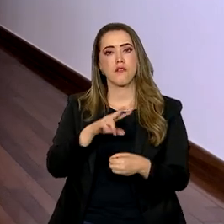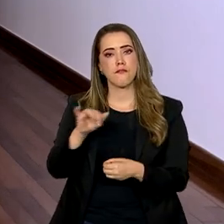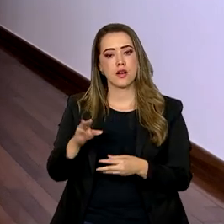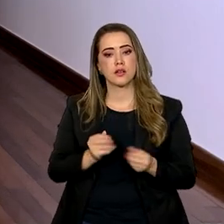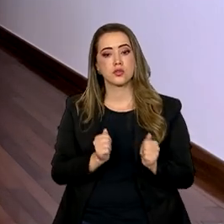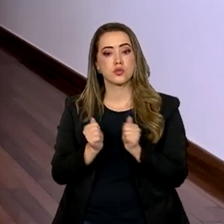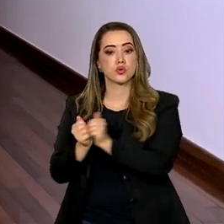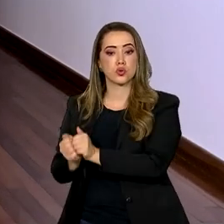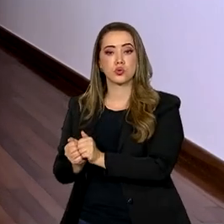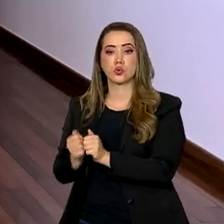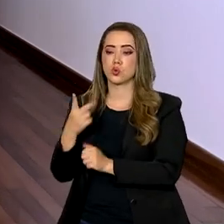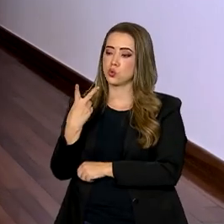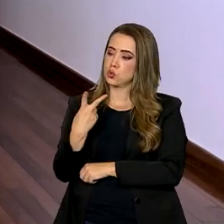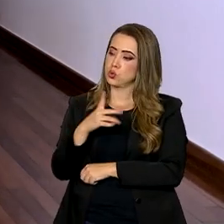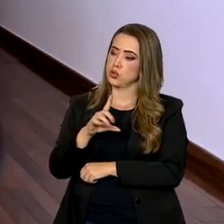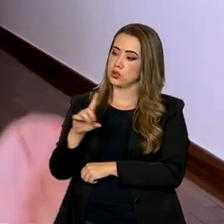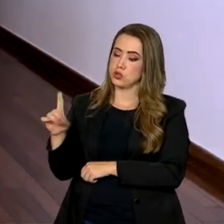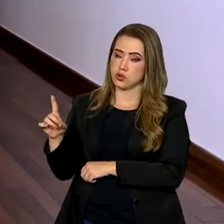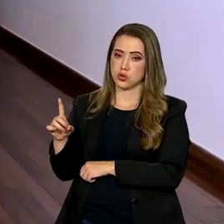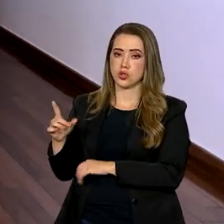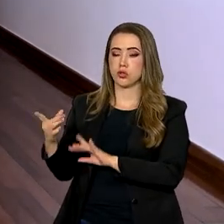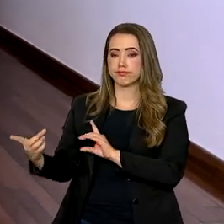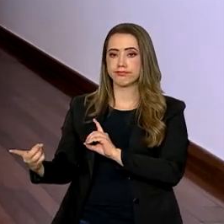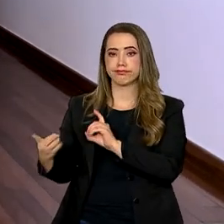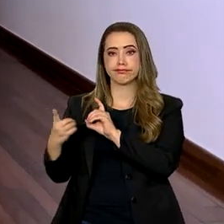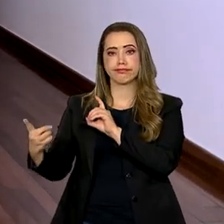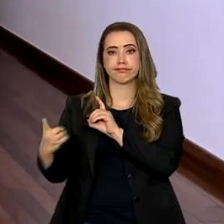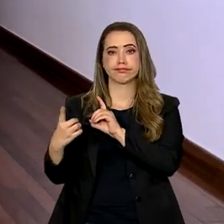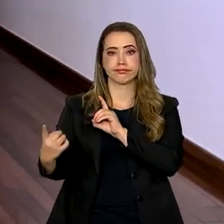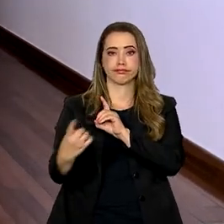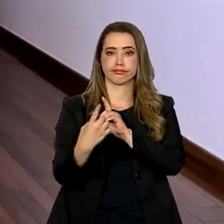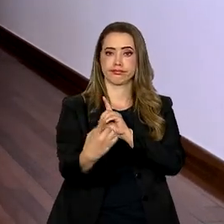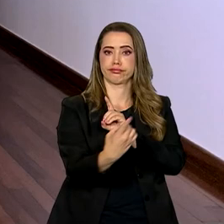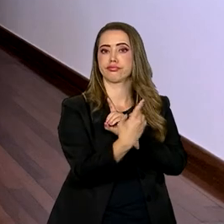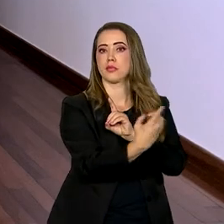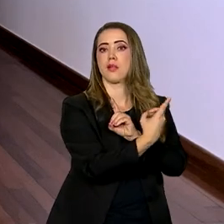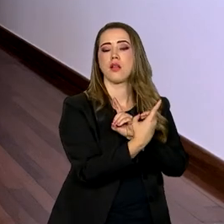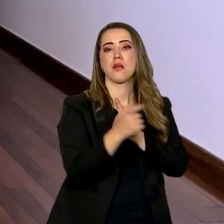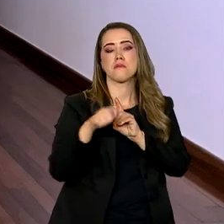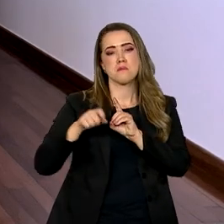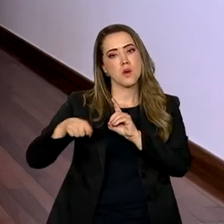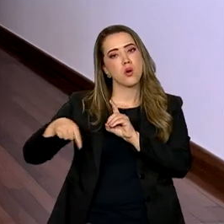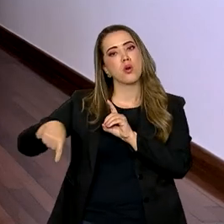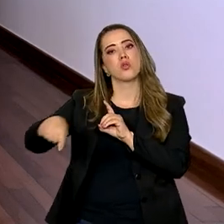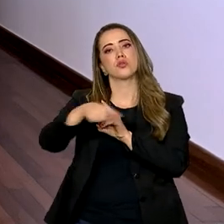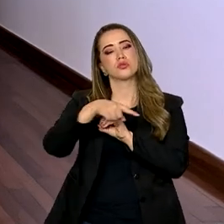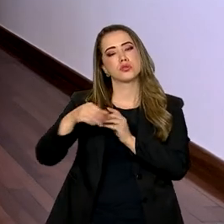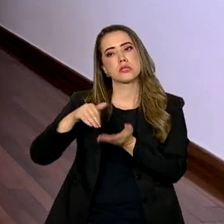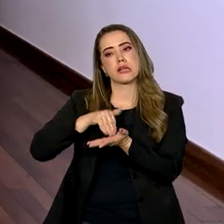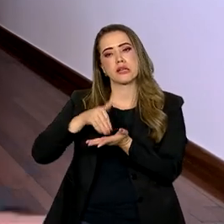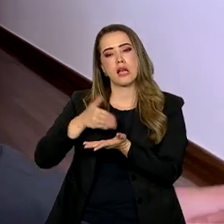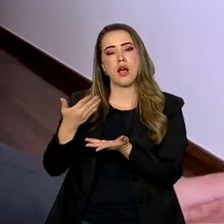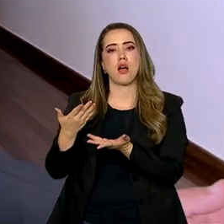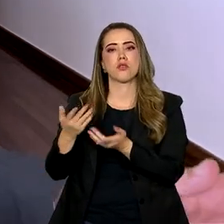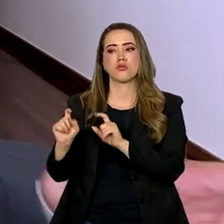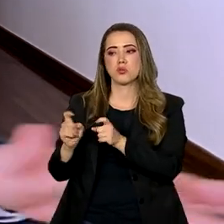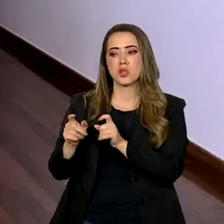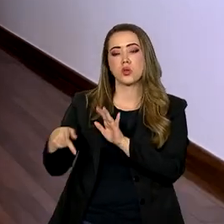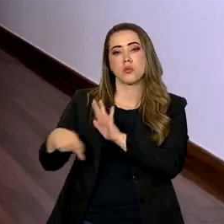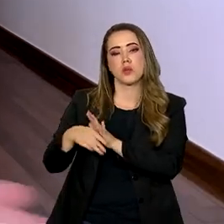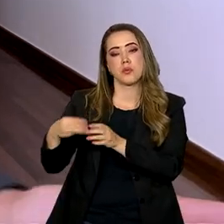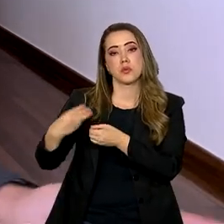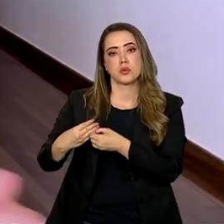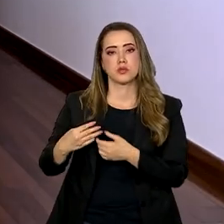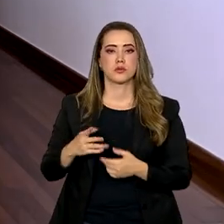presentes durante os dois dias fazendo atendimento para os secretários municipais, para gestores municipais, para resolver os problemas.